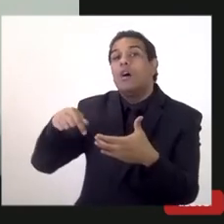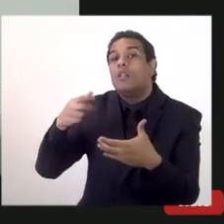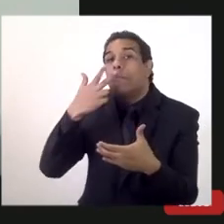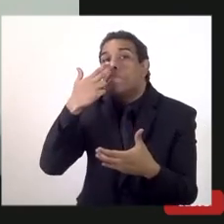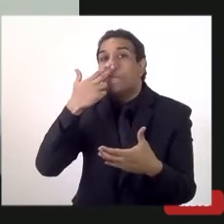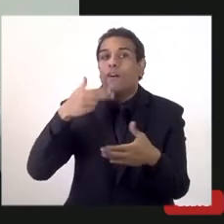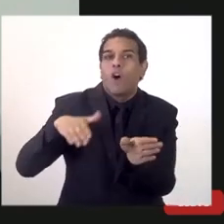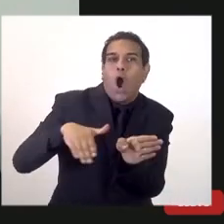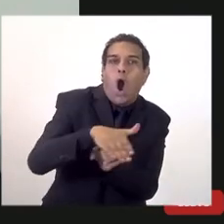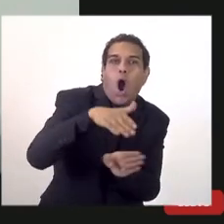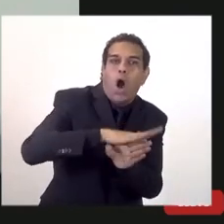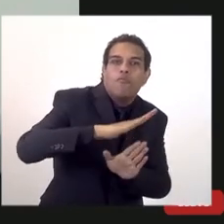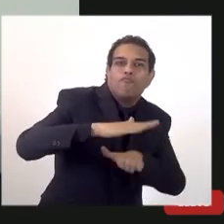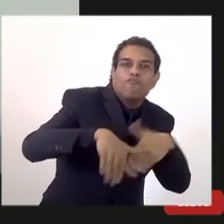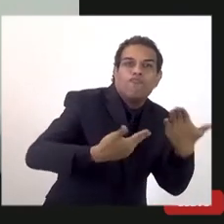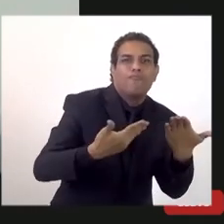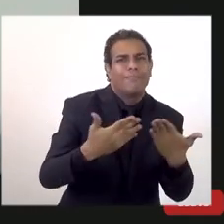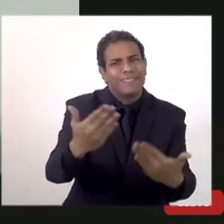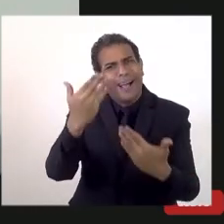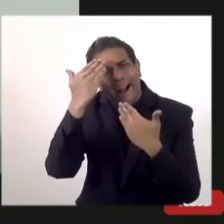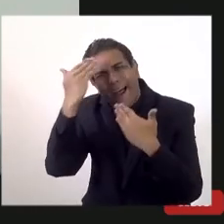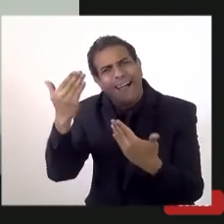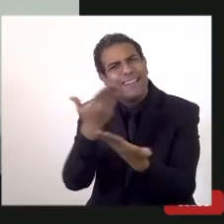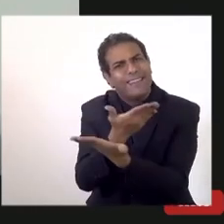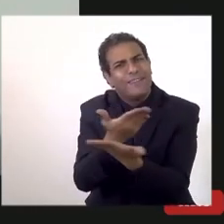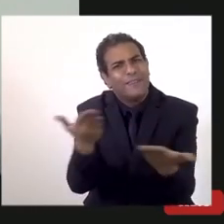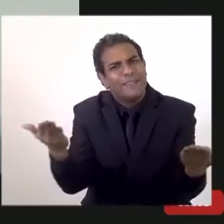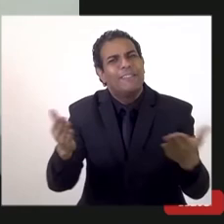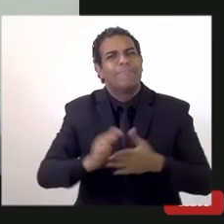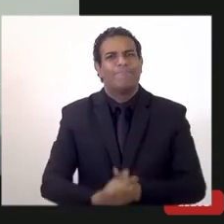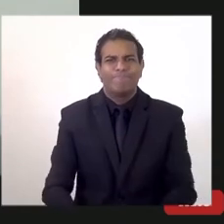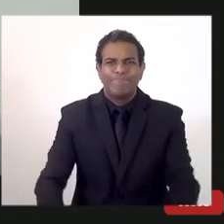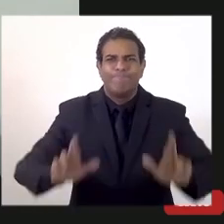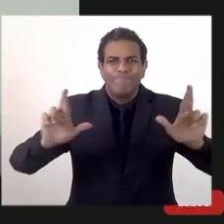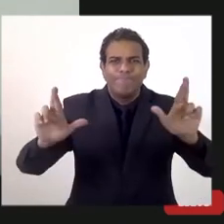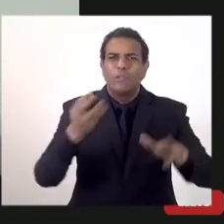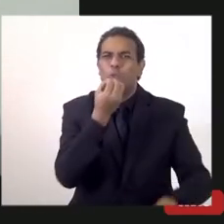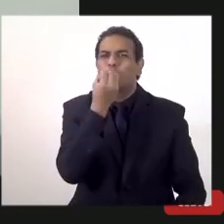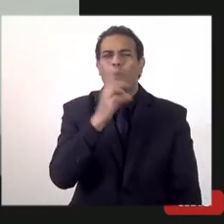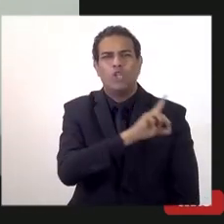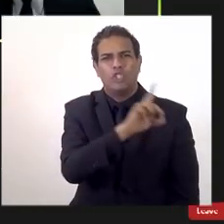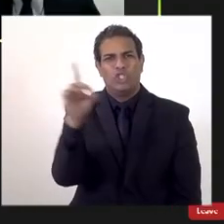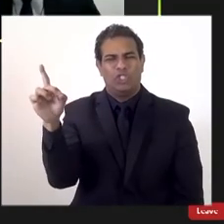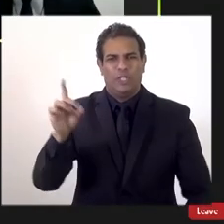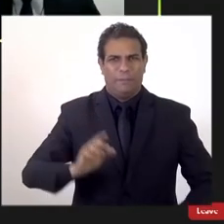muito importante eu agradeço a oportunidade e desejo um bom dia a todos